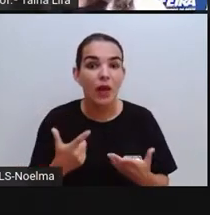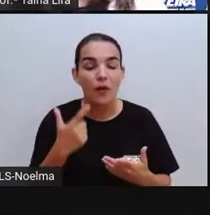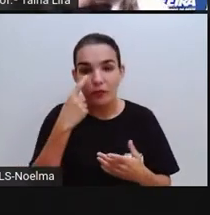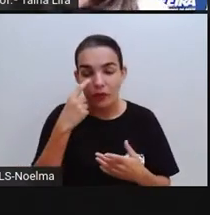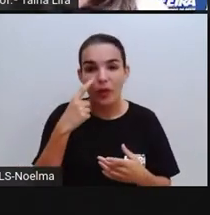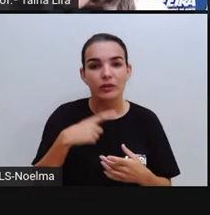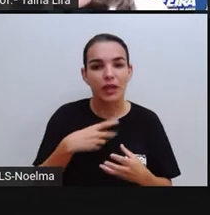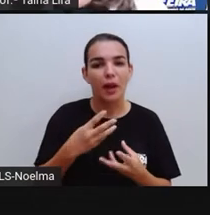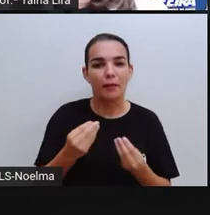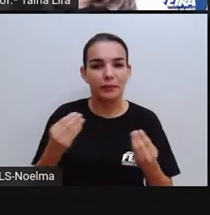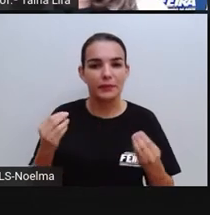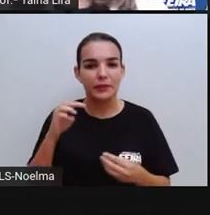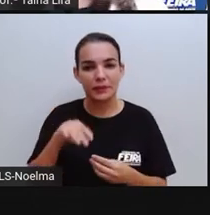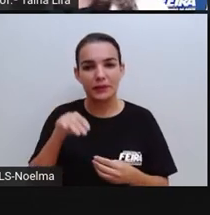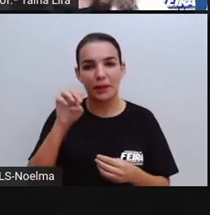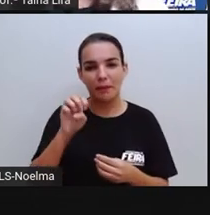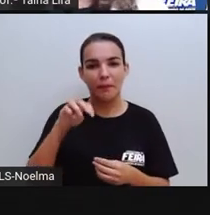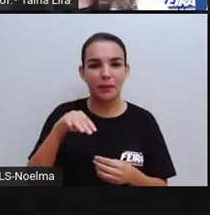vários memes aí, né?